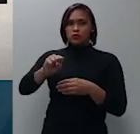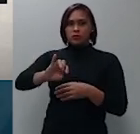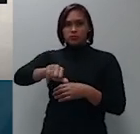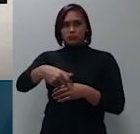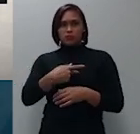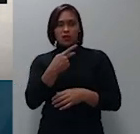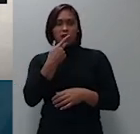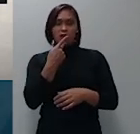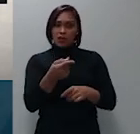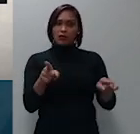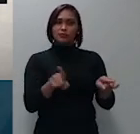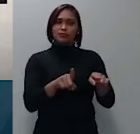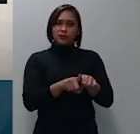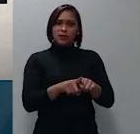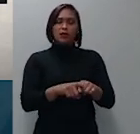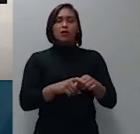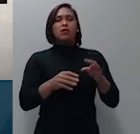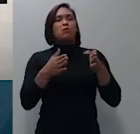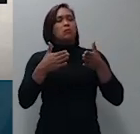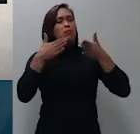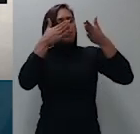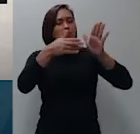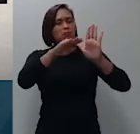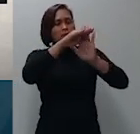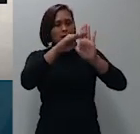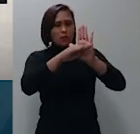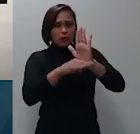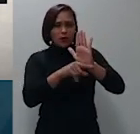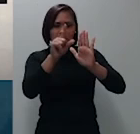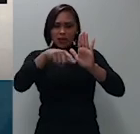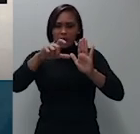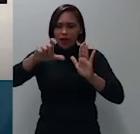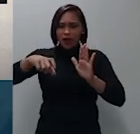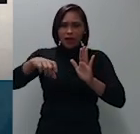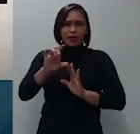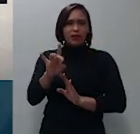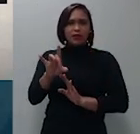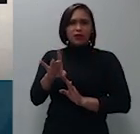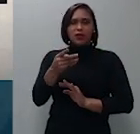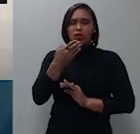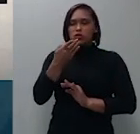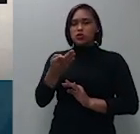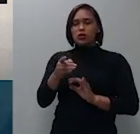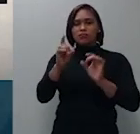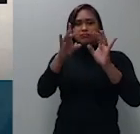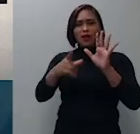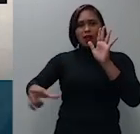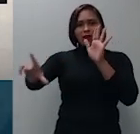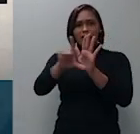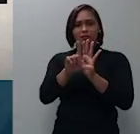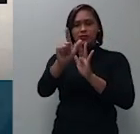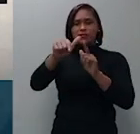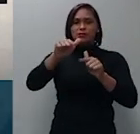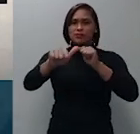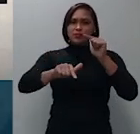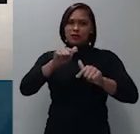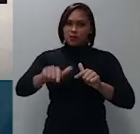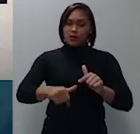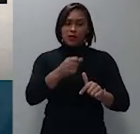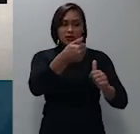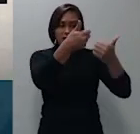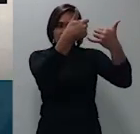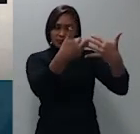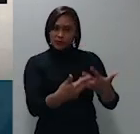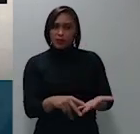memorial que esses créditos seriam não apenas derivados da legislação do trabalho que é o que literalmente se diz